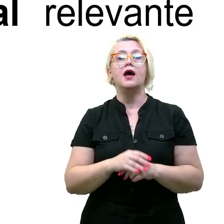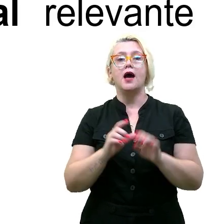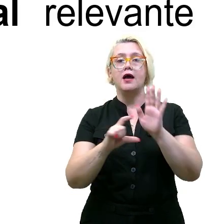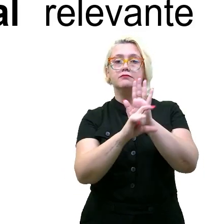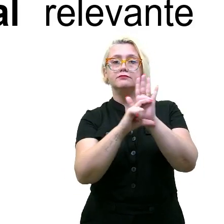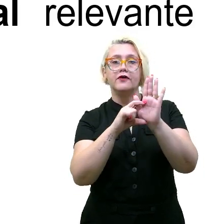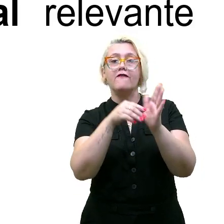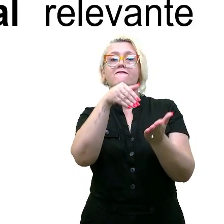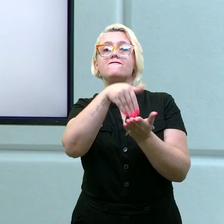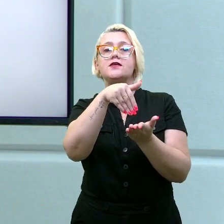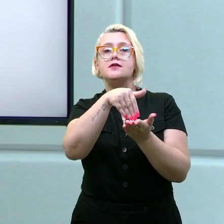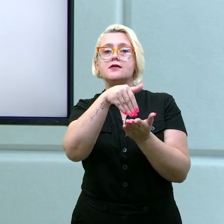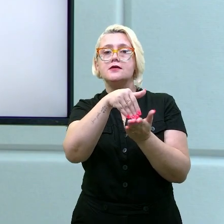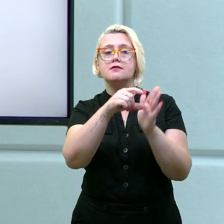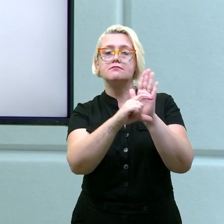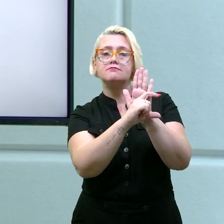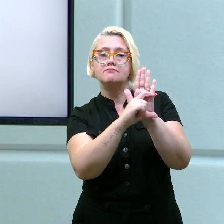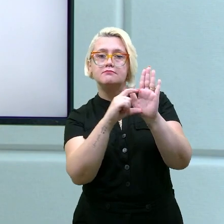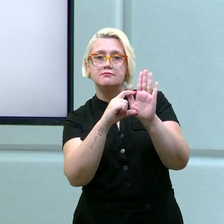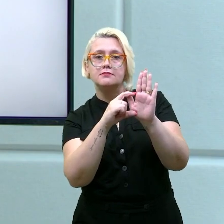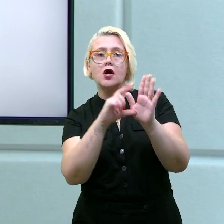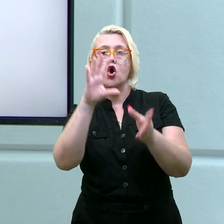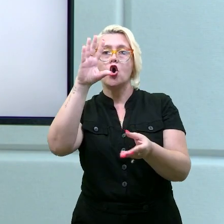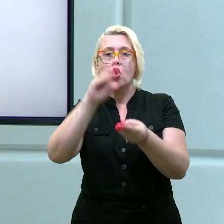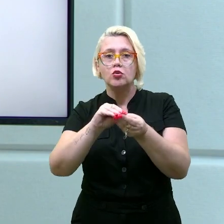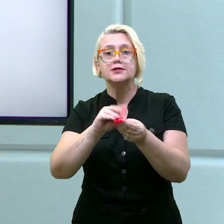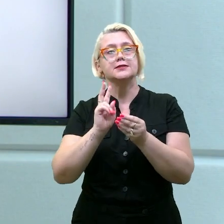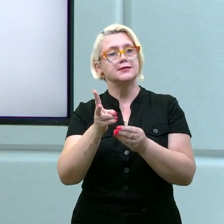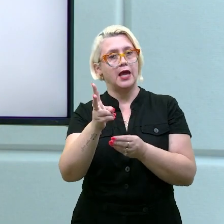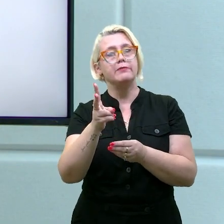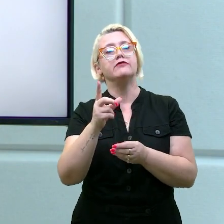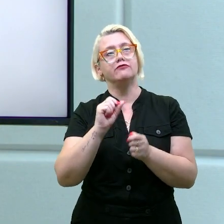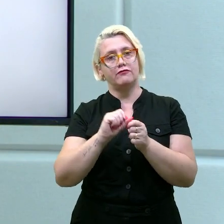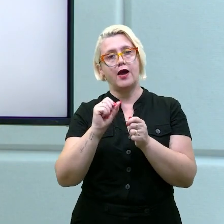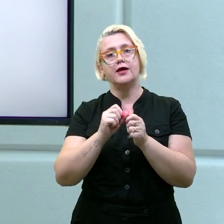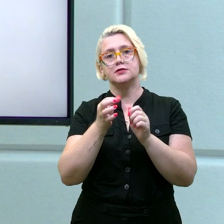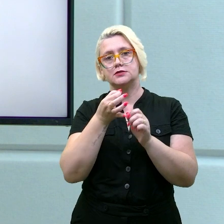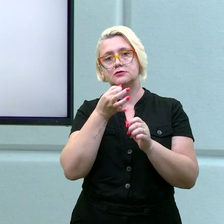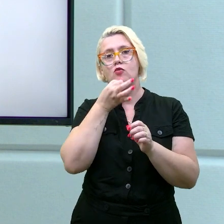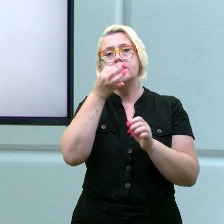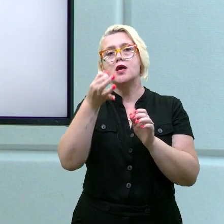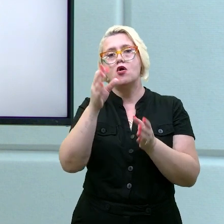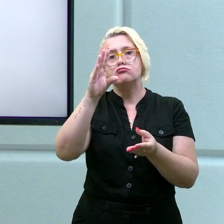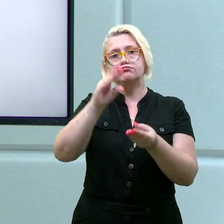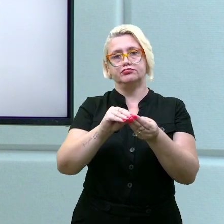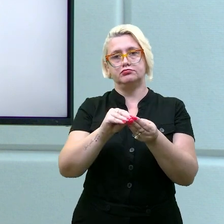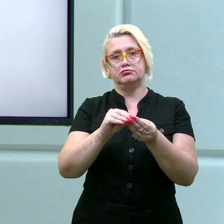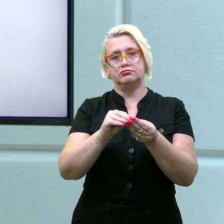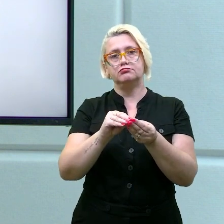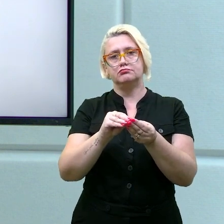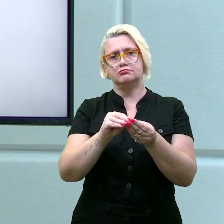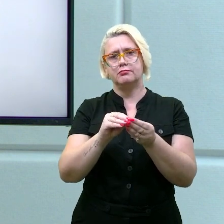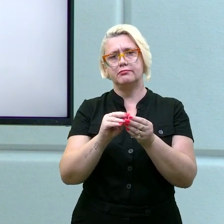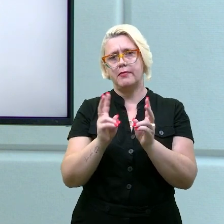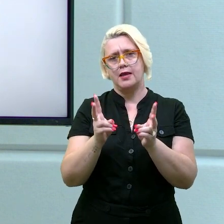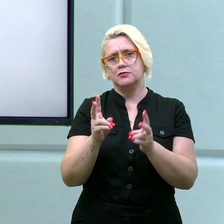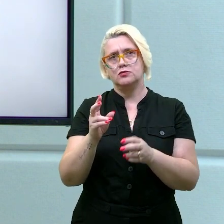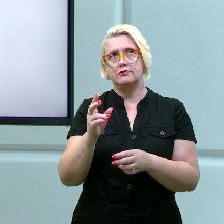parágrafo com uma conclusão. Sempre que você terminar um parágrafo, você faz uma conclusão, mesmo que te pareça óbvia.